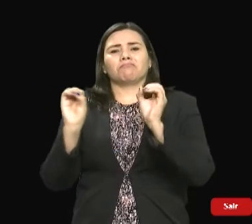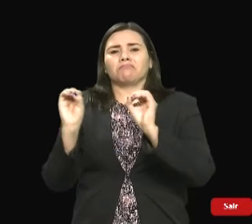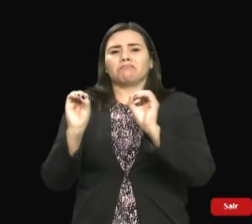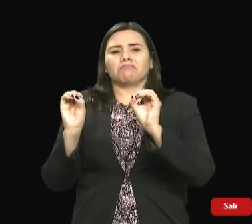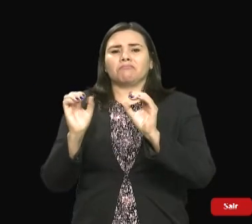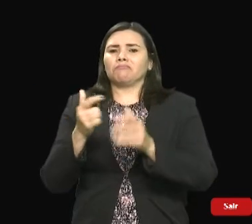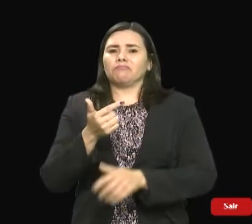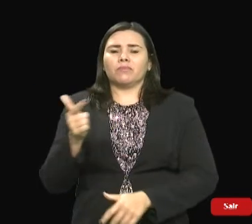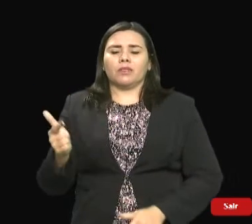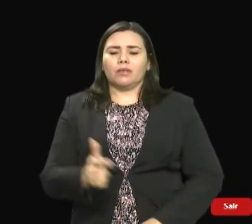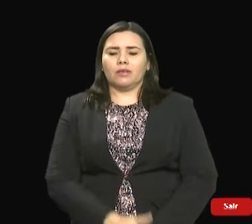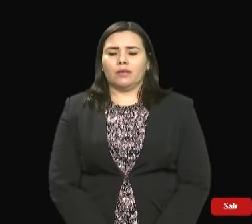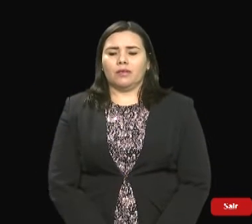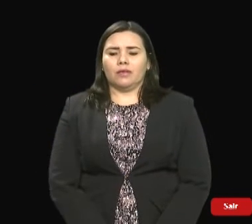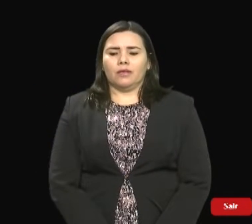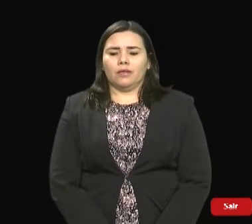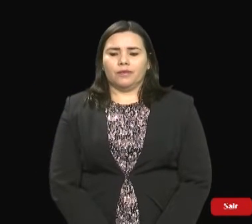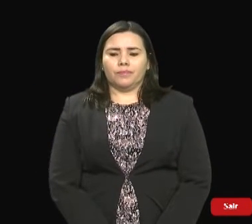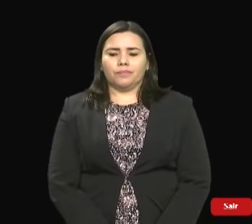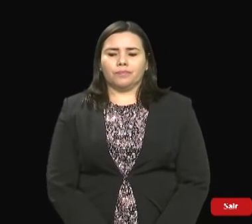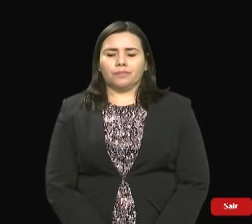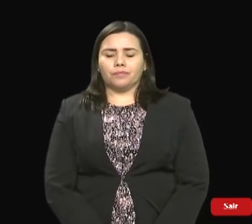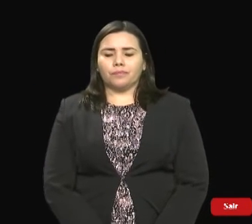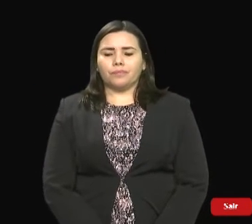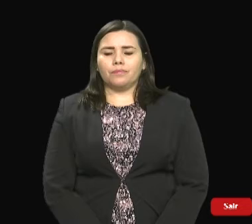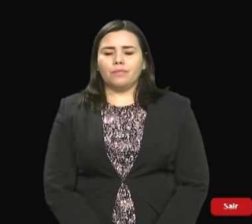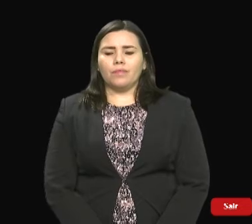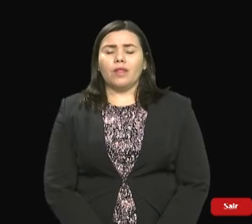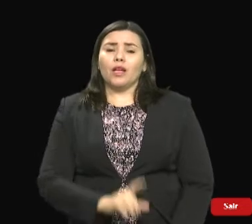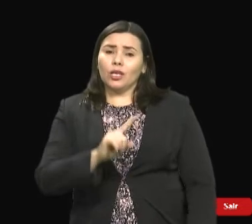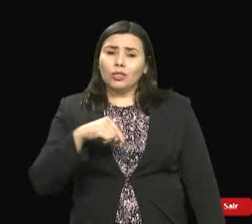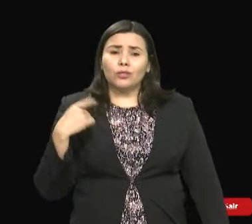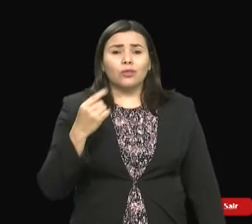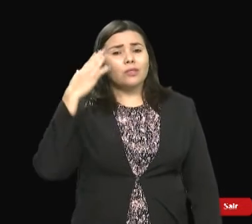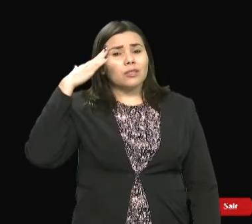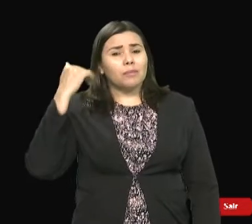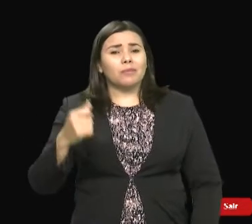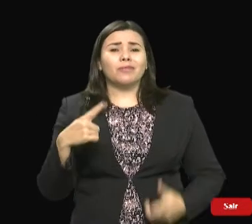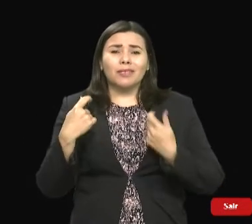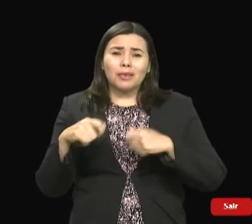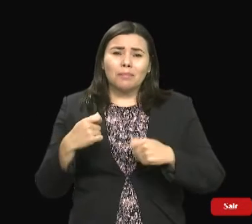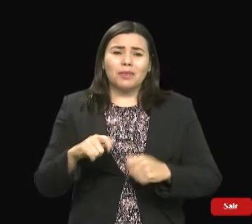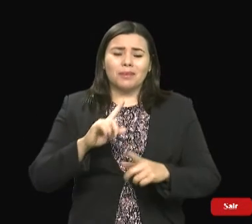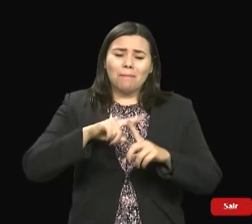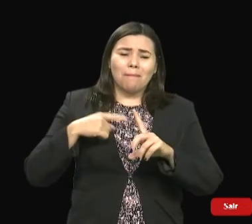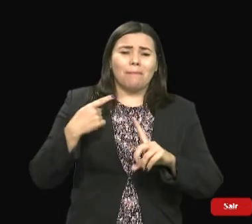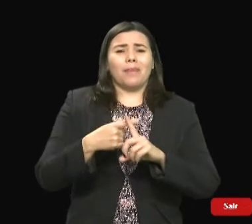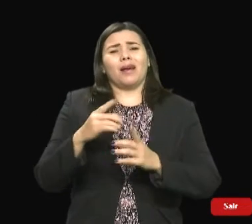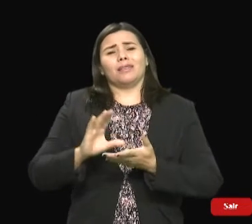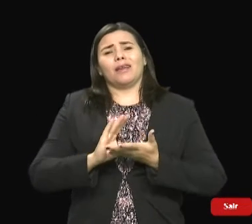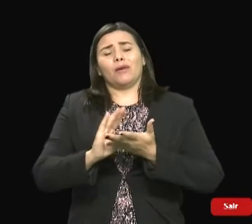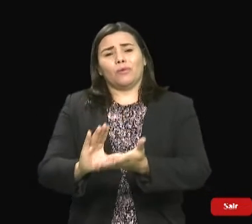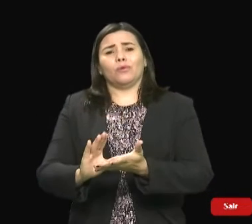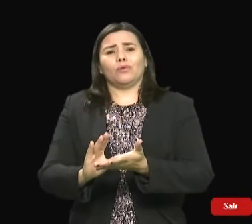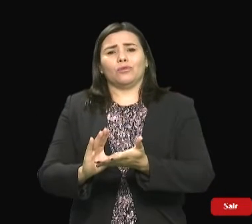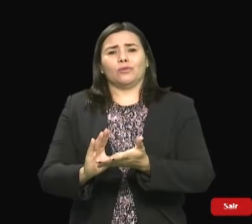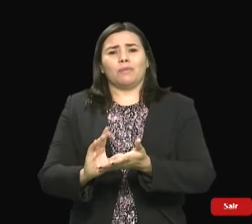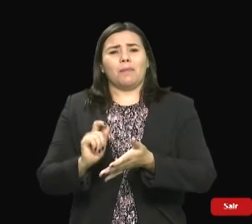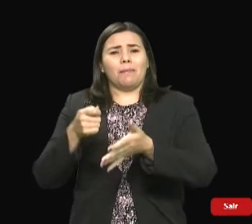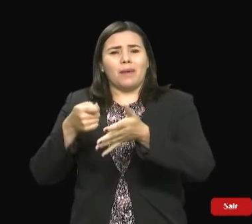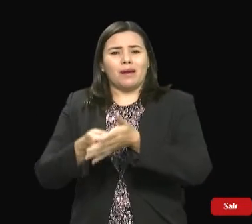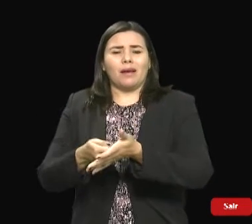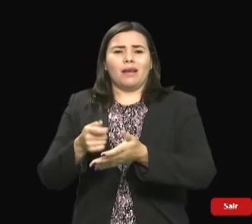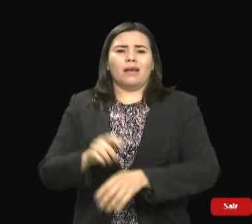feitas várias e várias e várias, a necessidade de investir e aportar recursos para custeio. Unidade